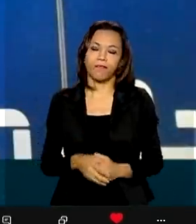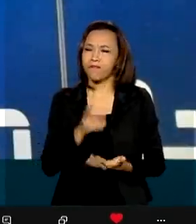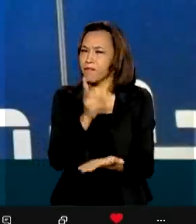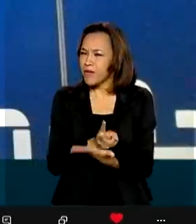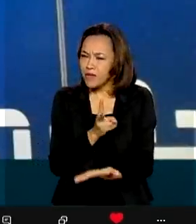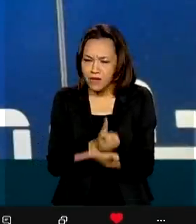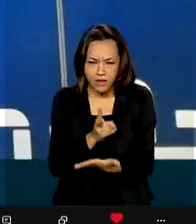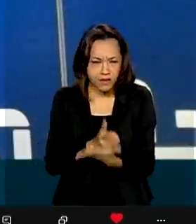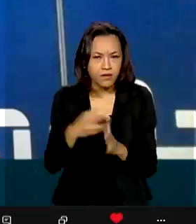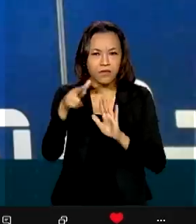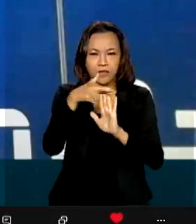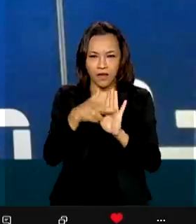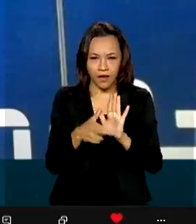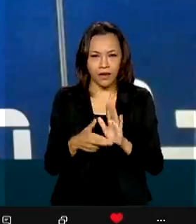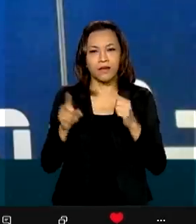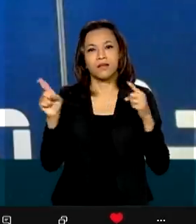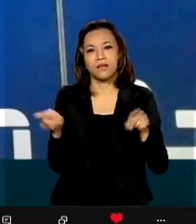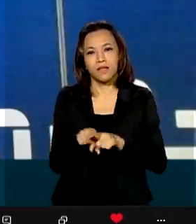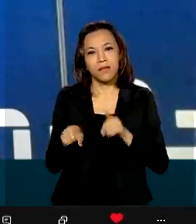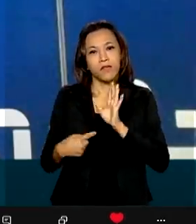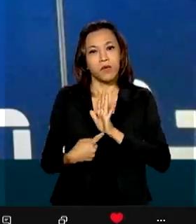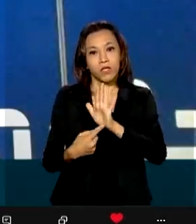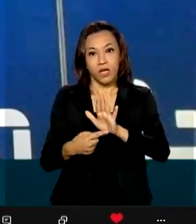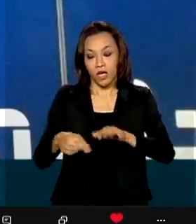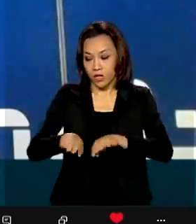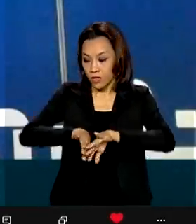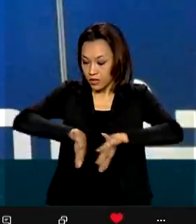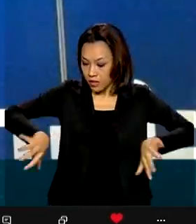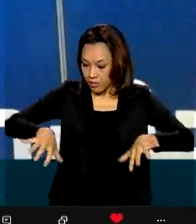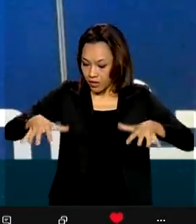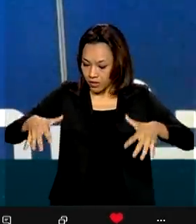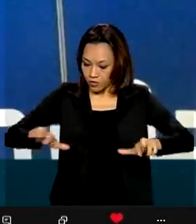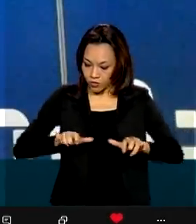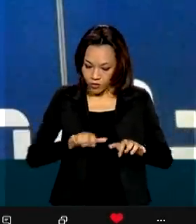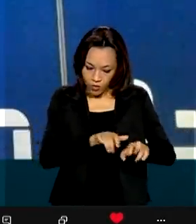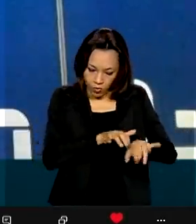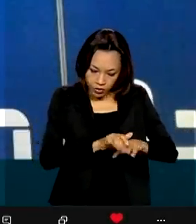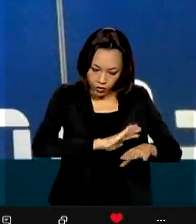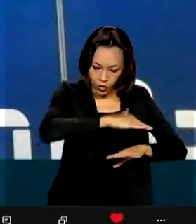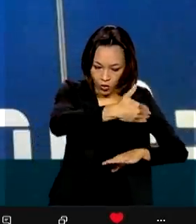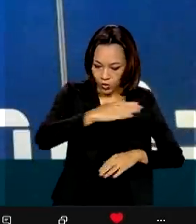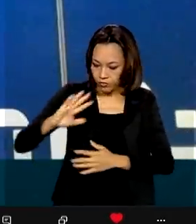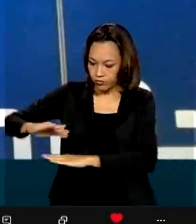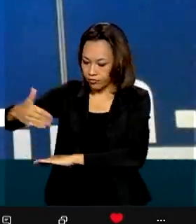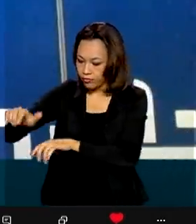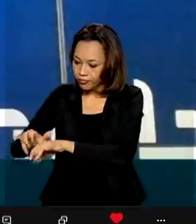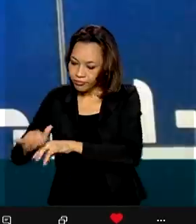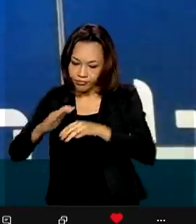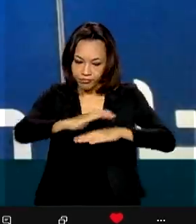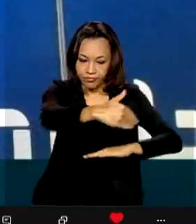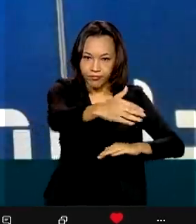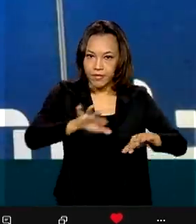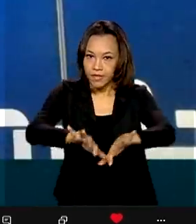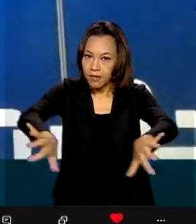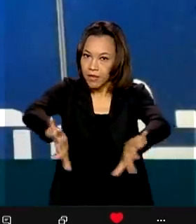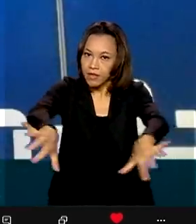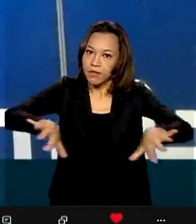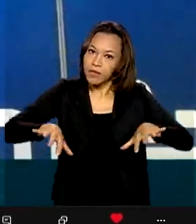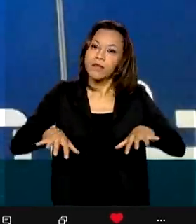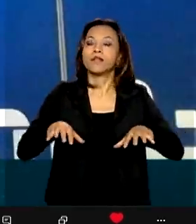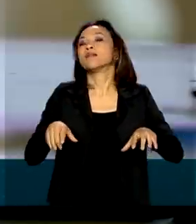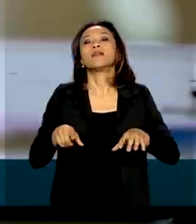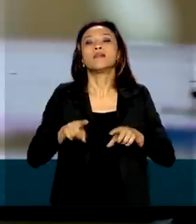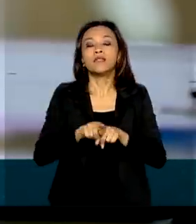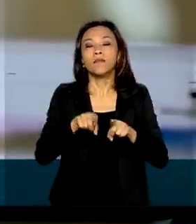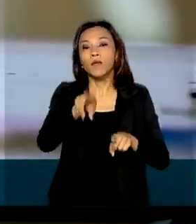segurança também foram colocadas. É espaçamento entre os computadores, identificação do lado de fora e obrigatoriedade do uso